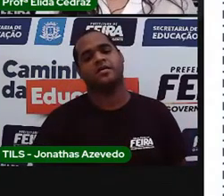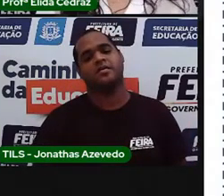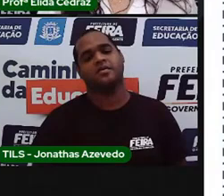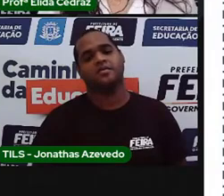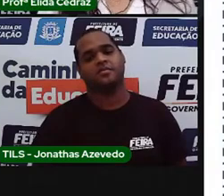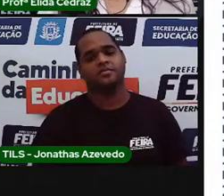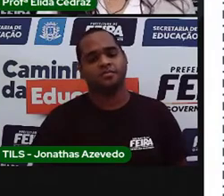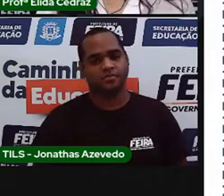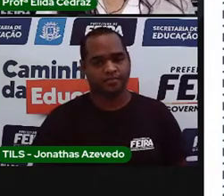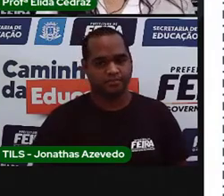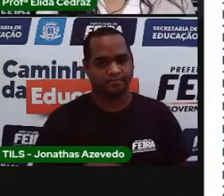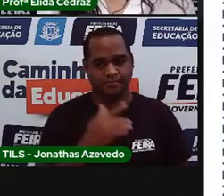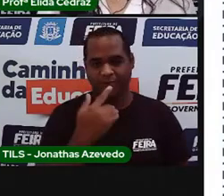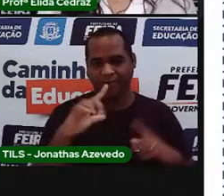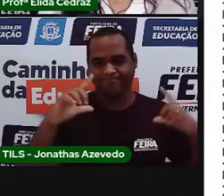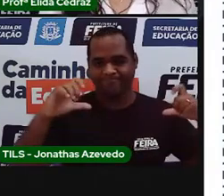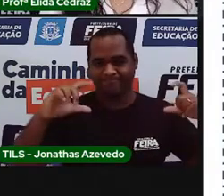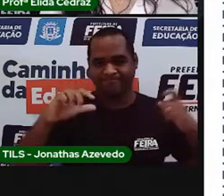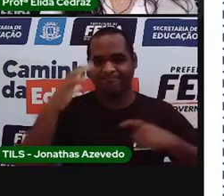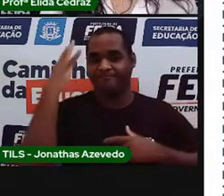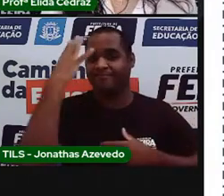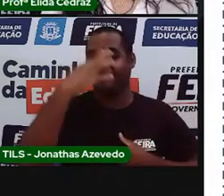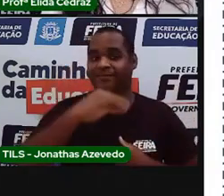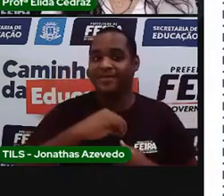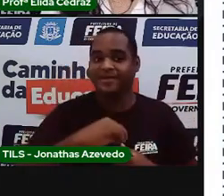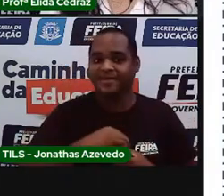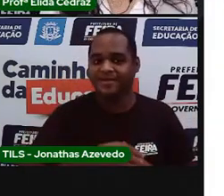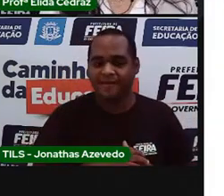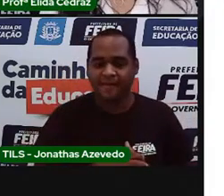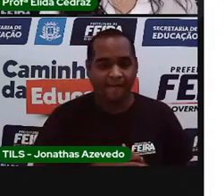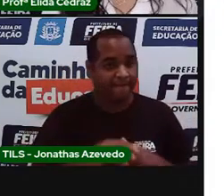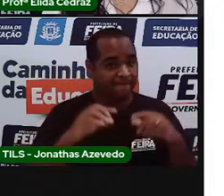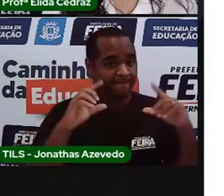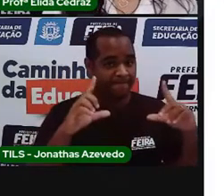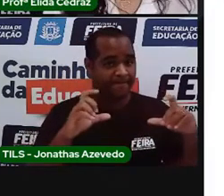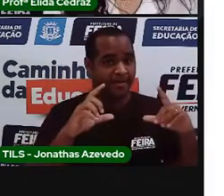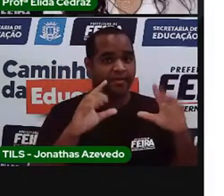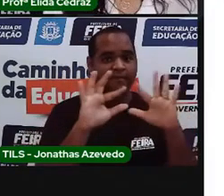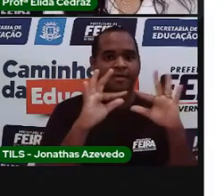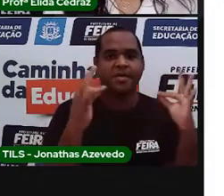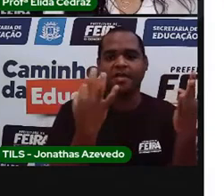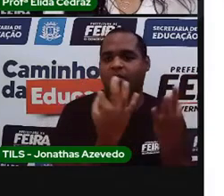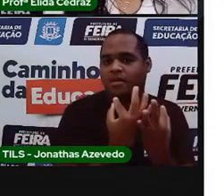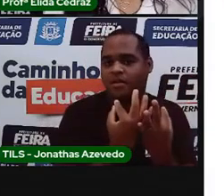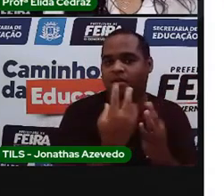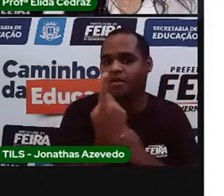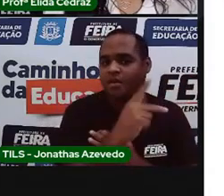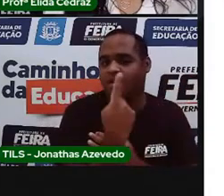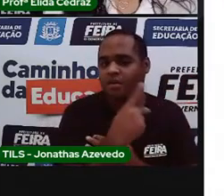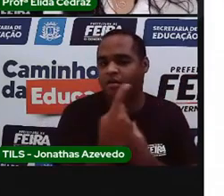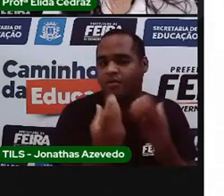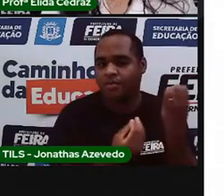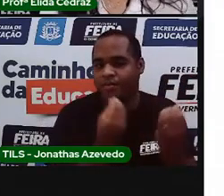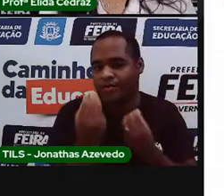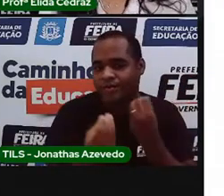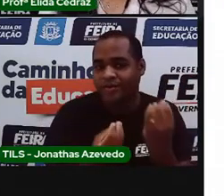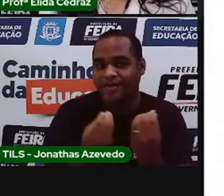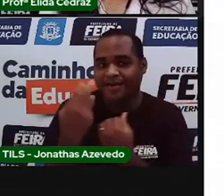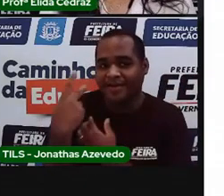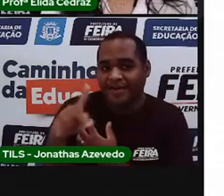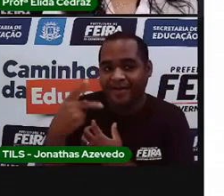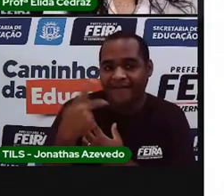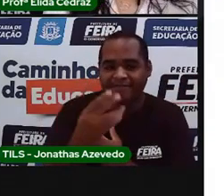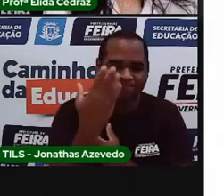Olha que imagens lindas. Essa é a tradição da família de Cecília. Você